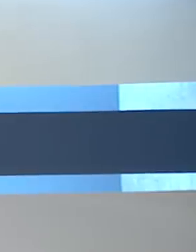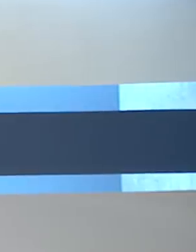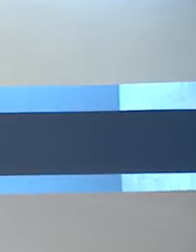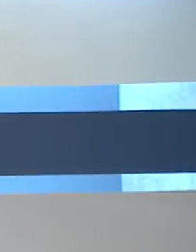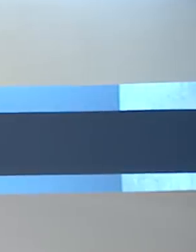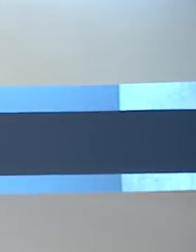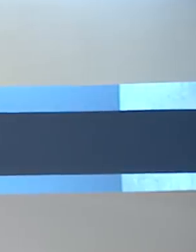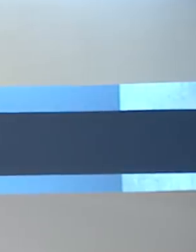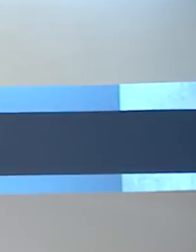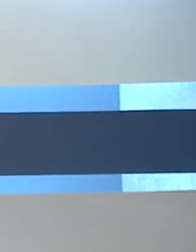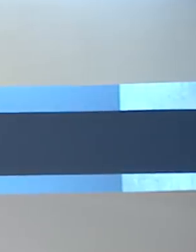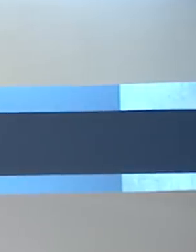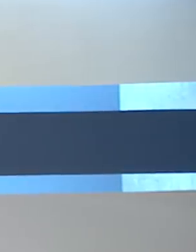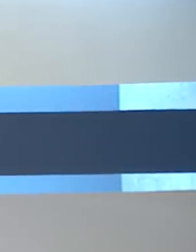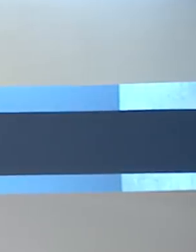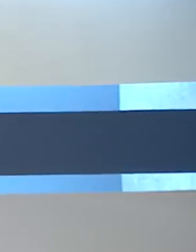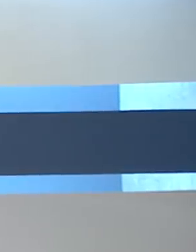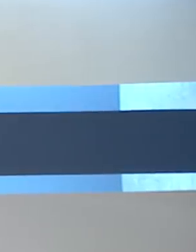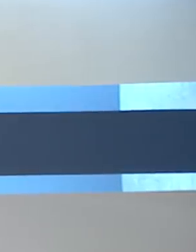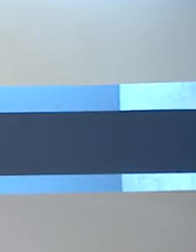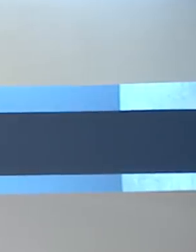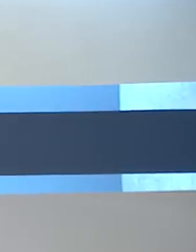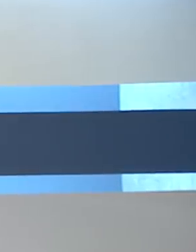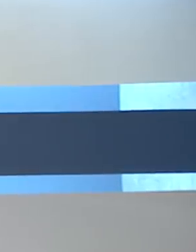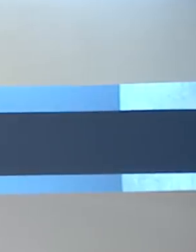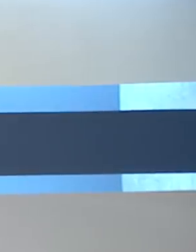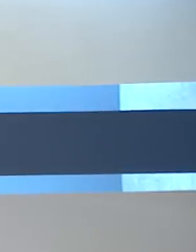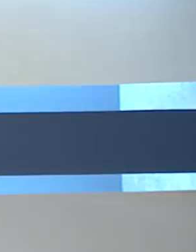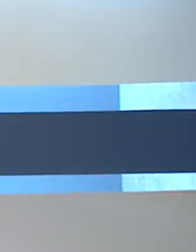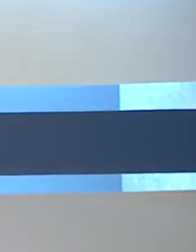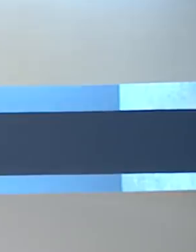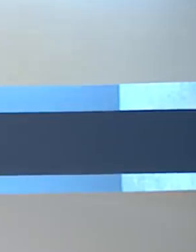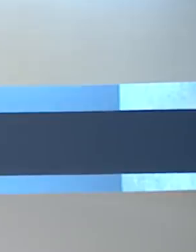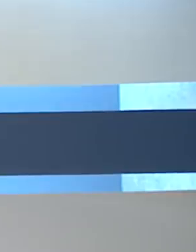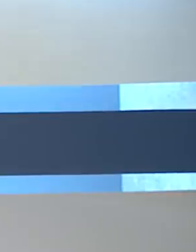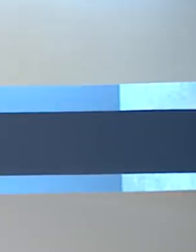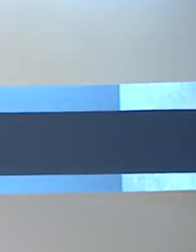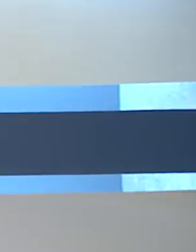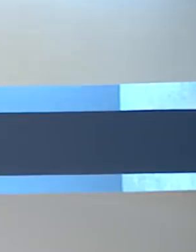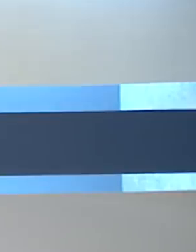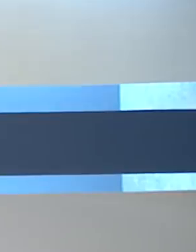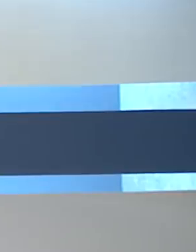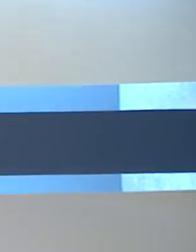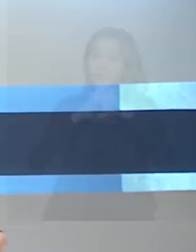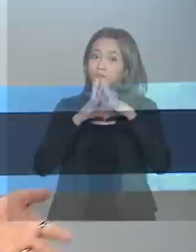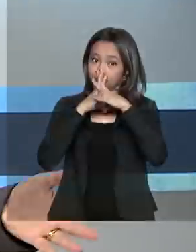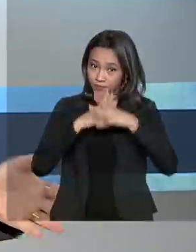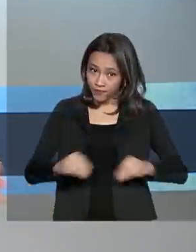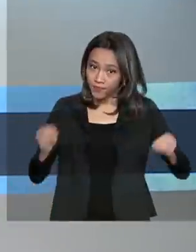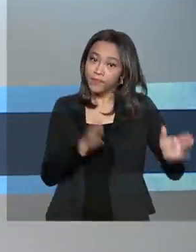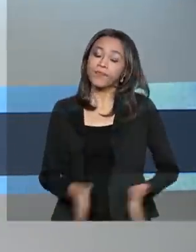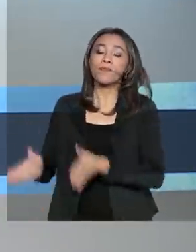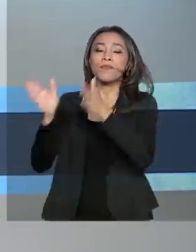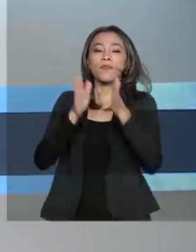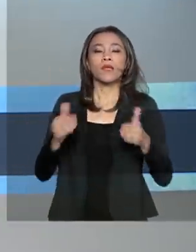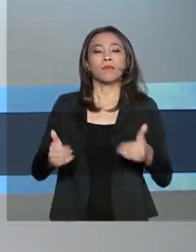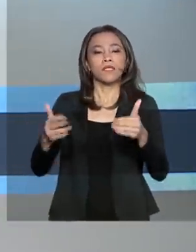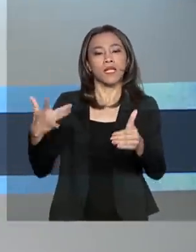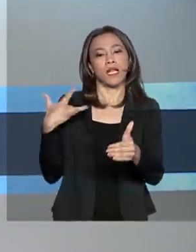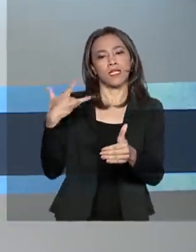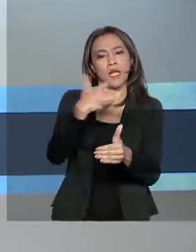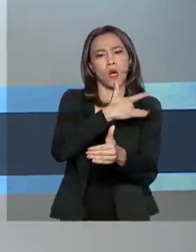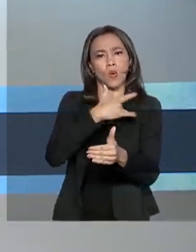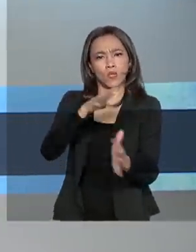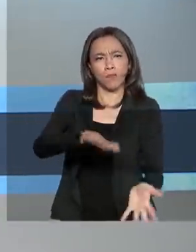Olá, bom dia. Mais de 100 mil brasileiros já estão recuperados da Covid-19. Ministério da Saúde entrega